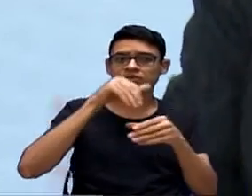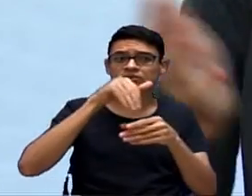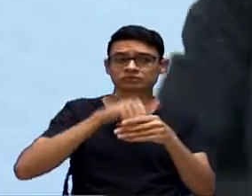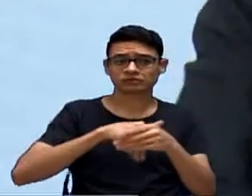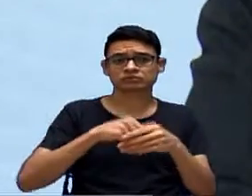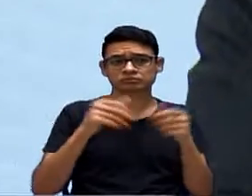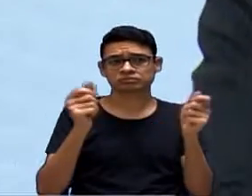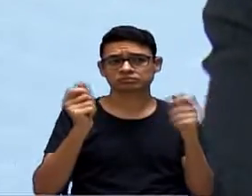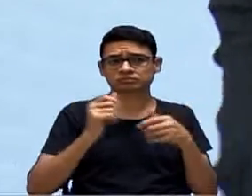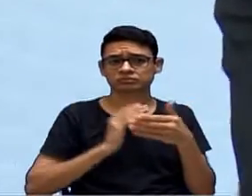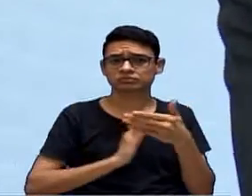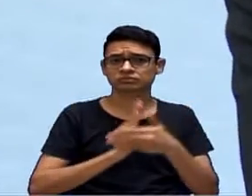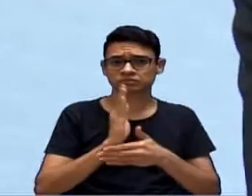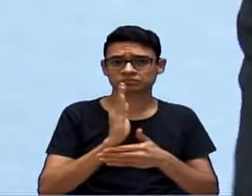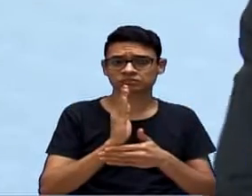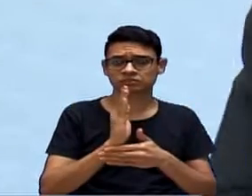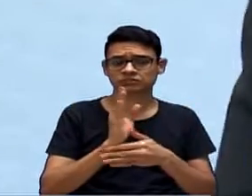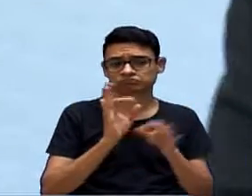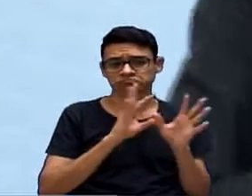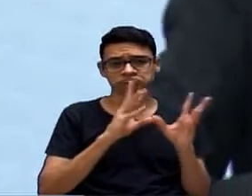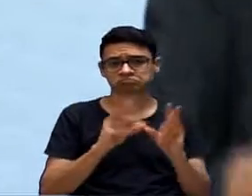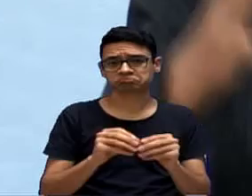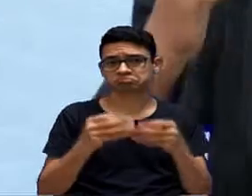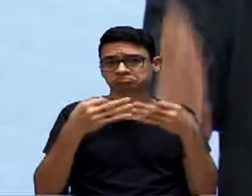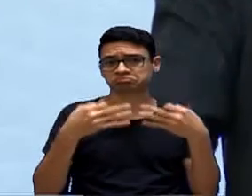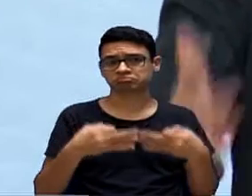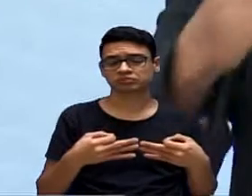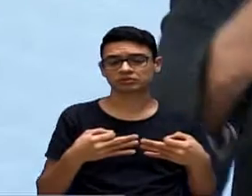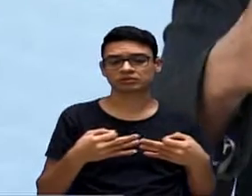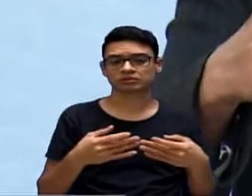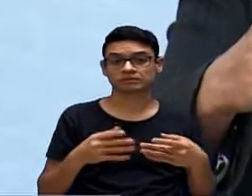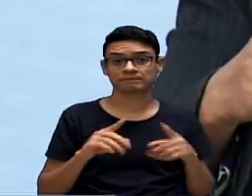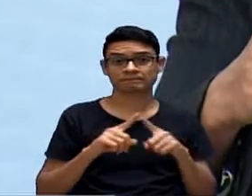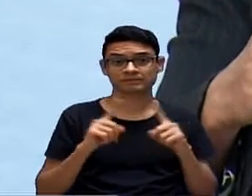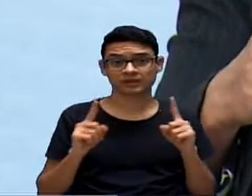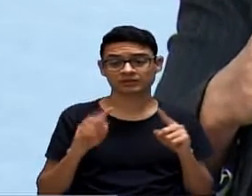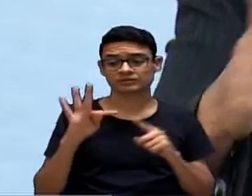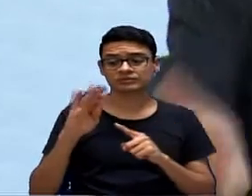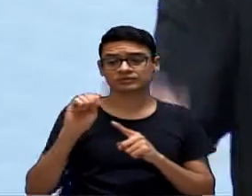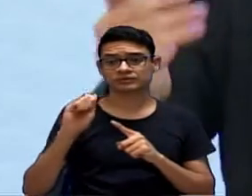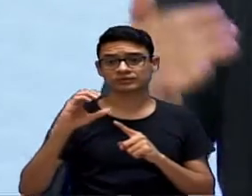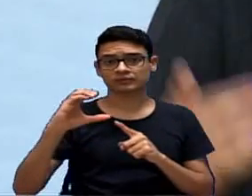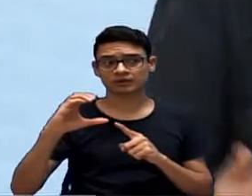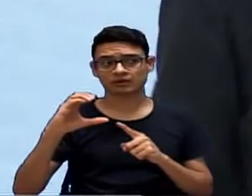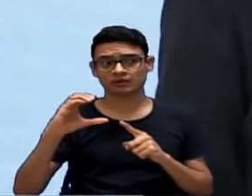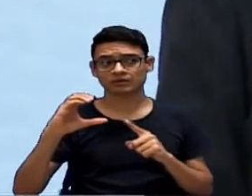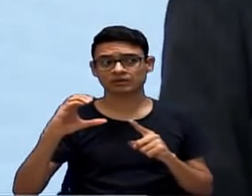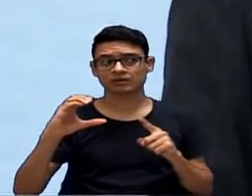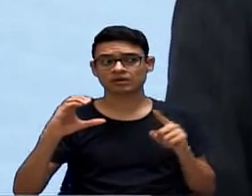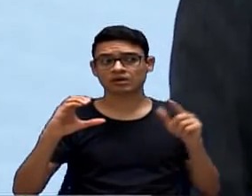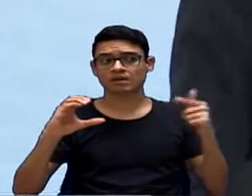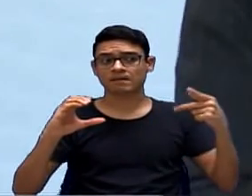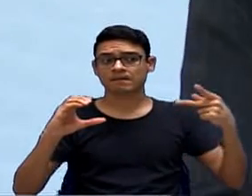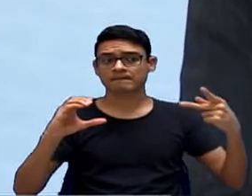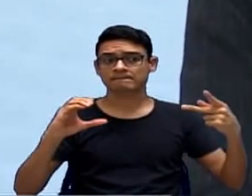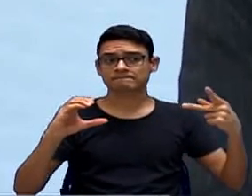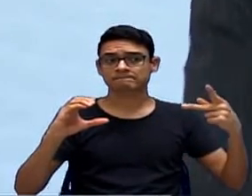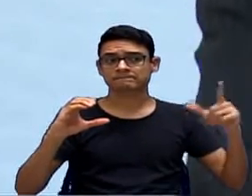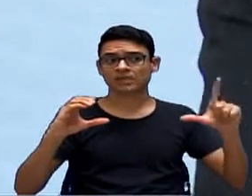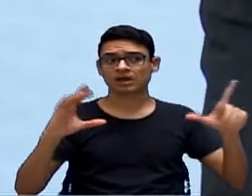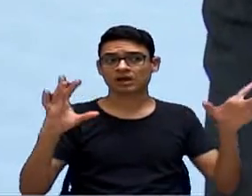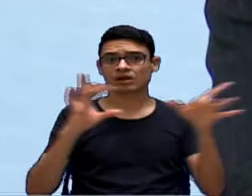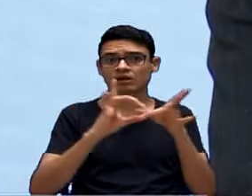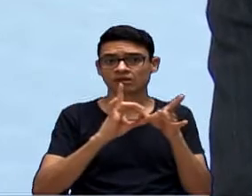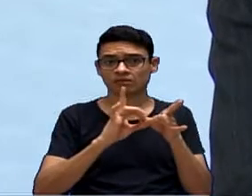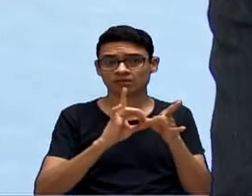tudo certo. Só que esse, como o TAC dialoga com o PL, nós devemos aí, tem a urgência,